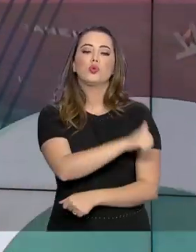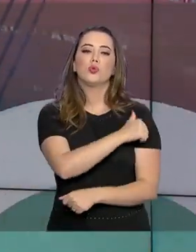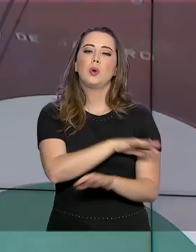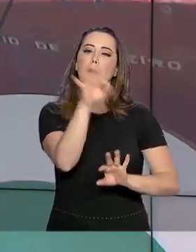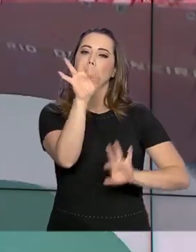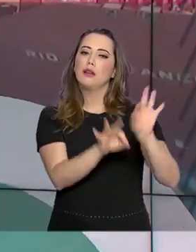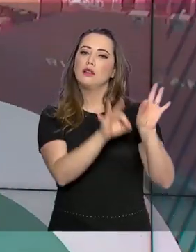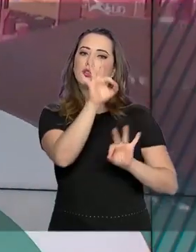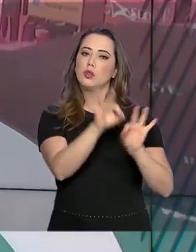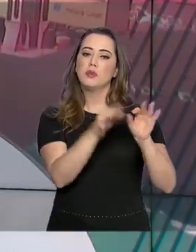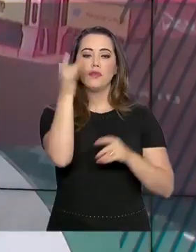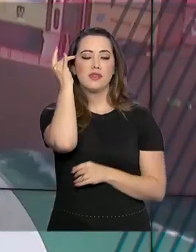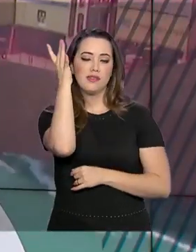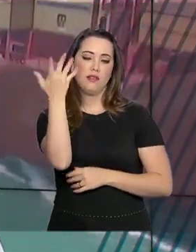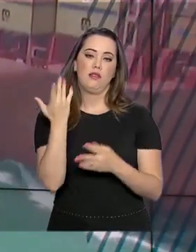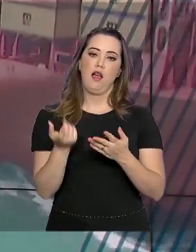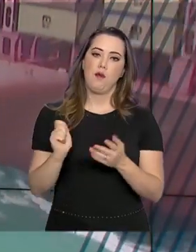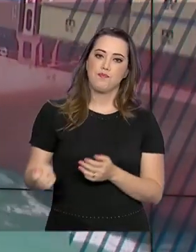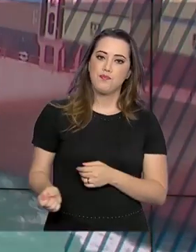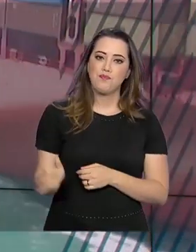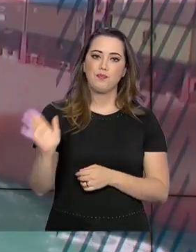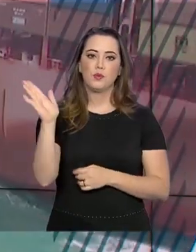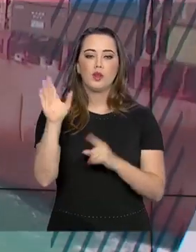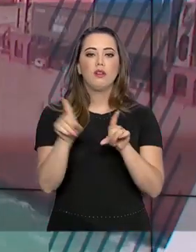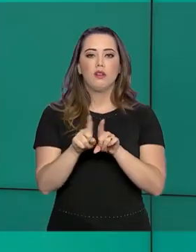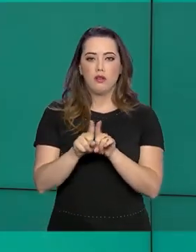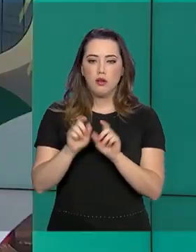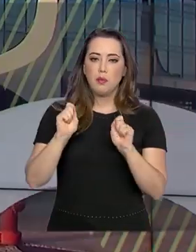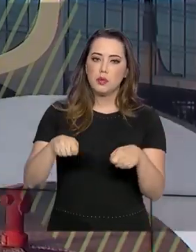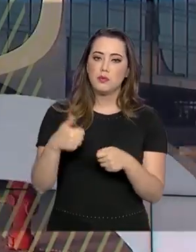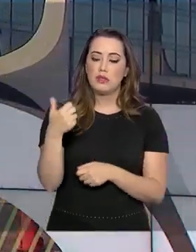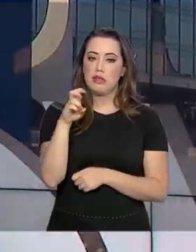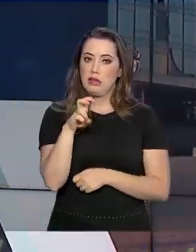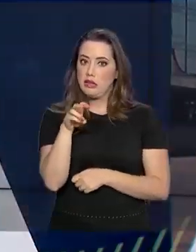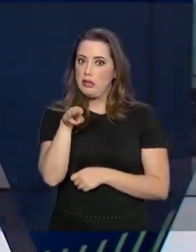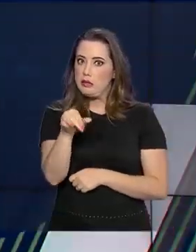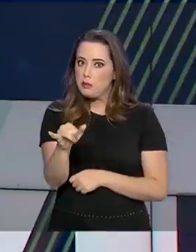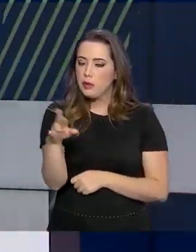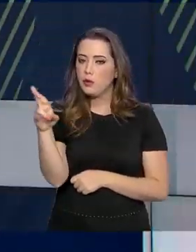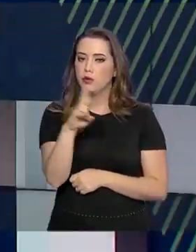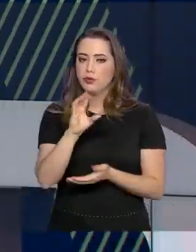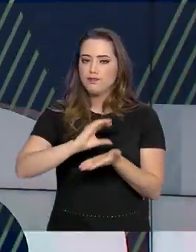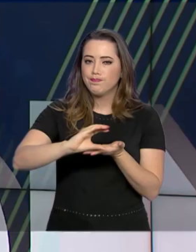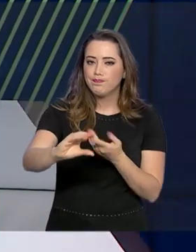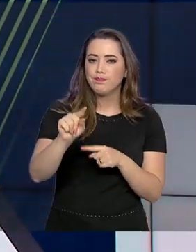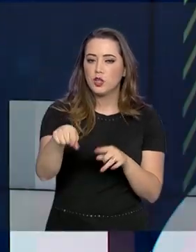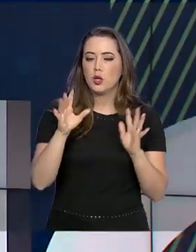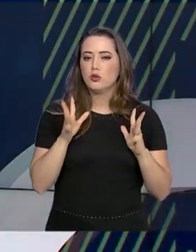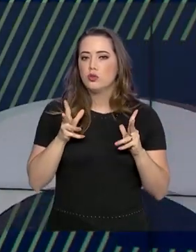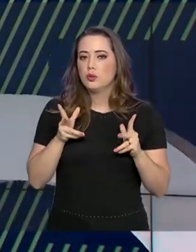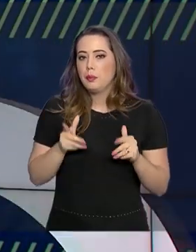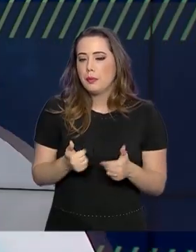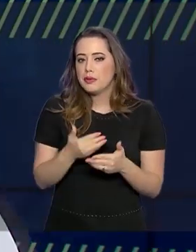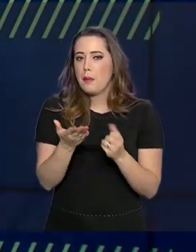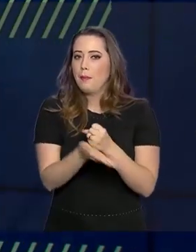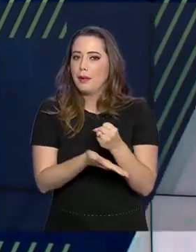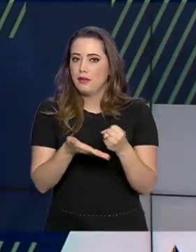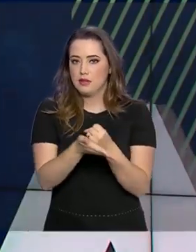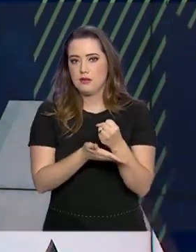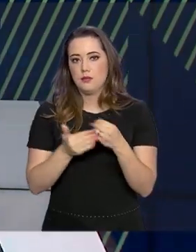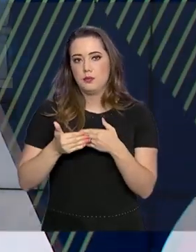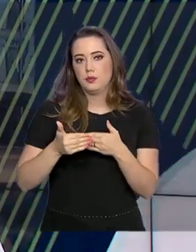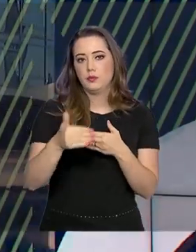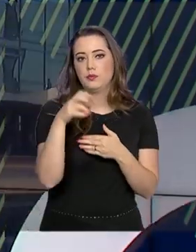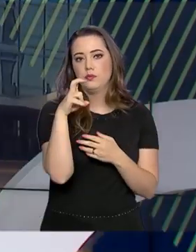e viabilizar R$ 15,9 bilhões para investimentos em saneamento básico nos próximos cinco anos.